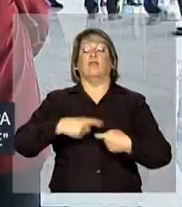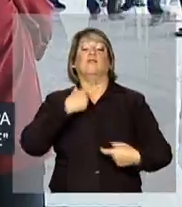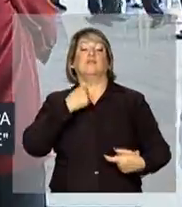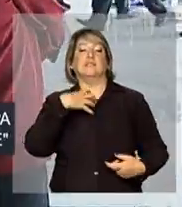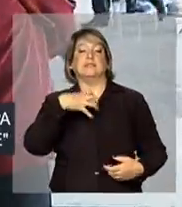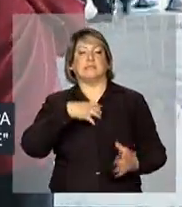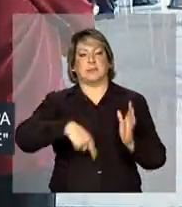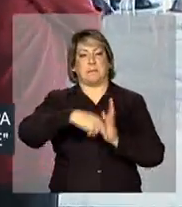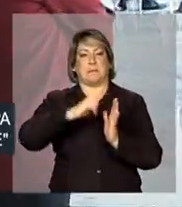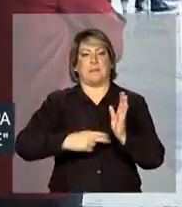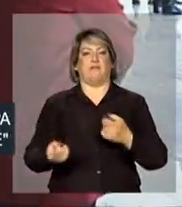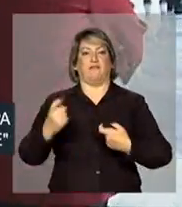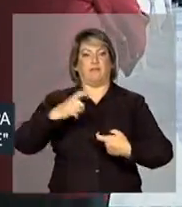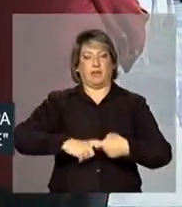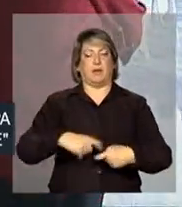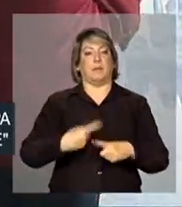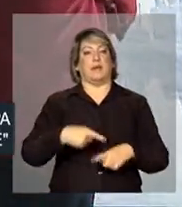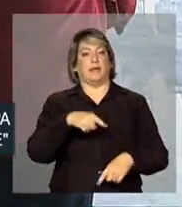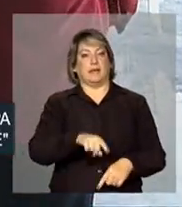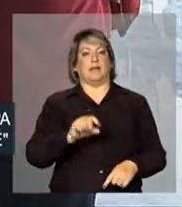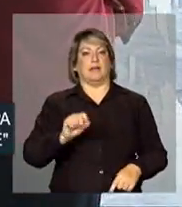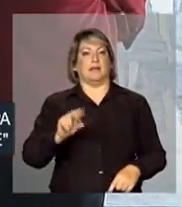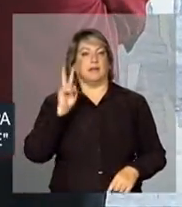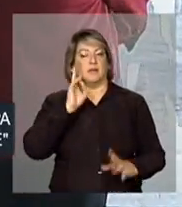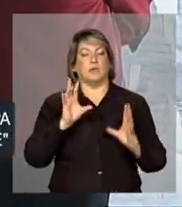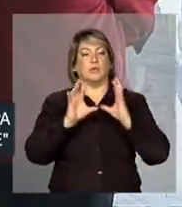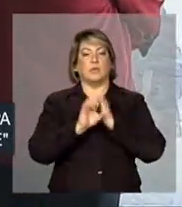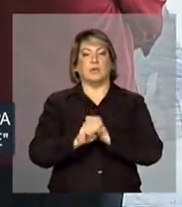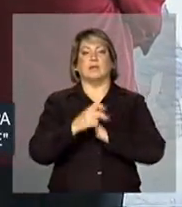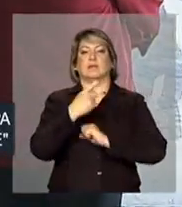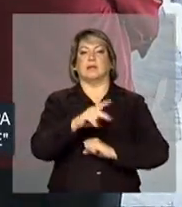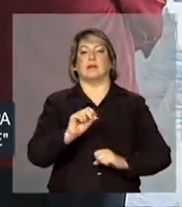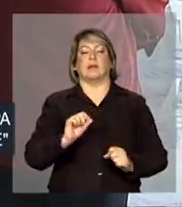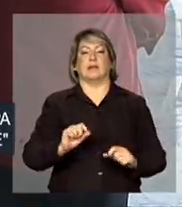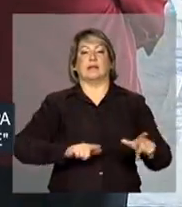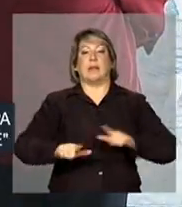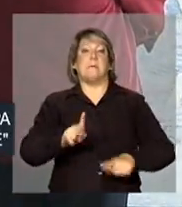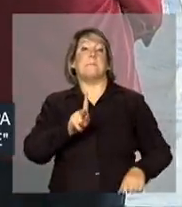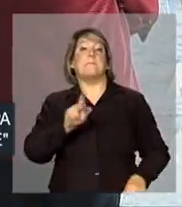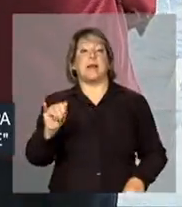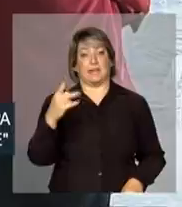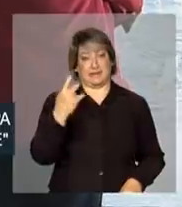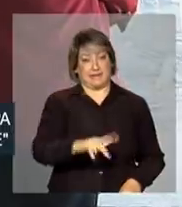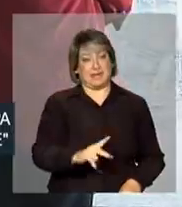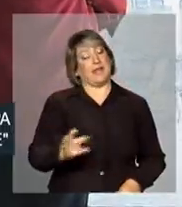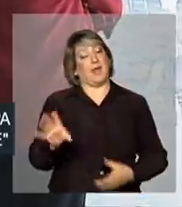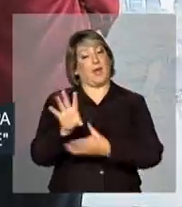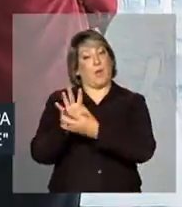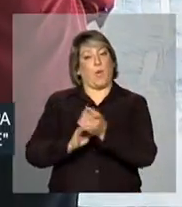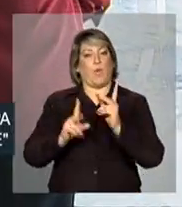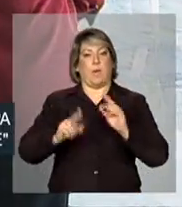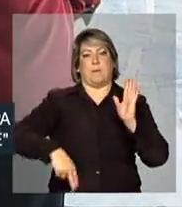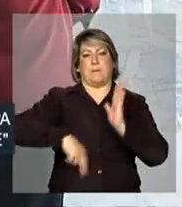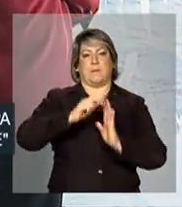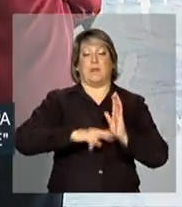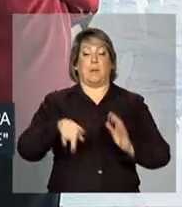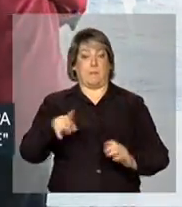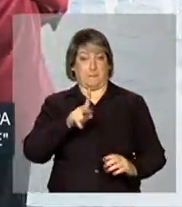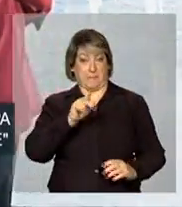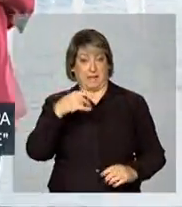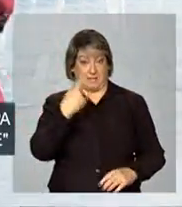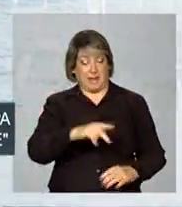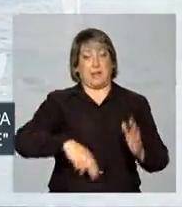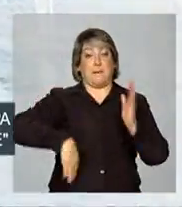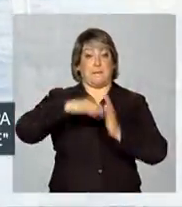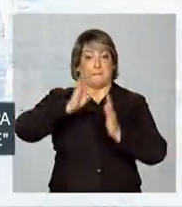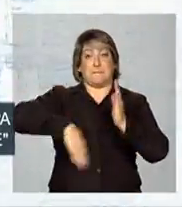pintar, atividade que remete à sua lembrança ao trabalho do pai dele, que era pintor de parede.